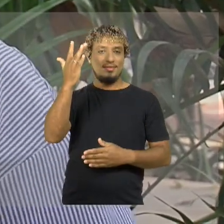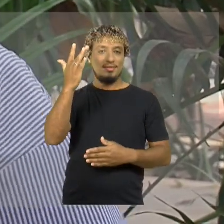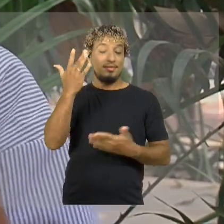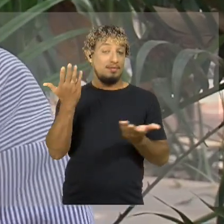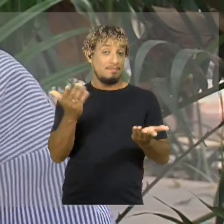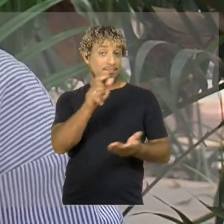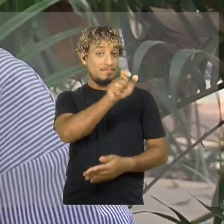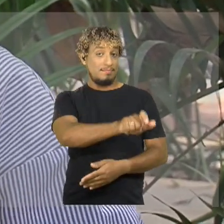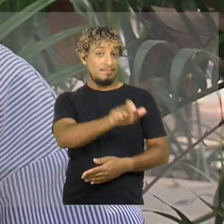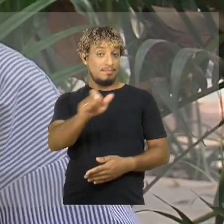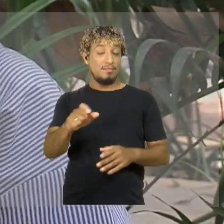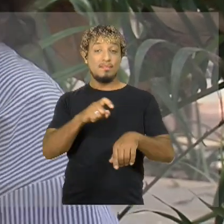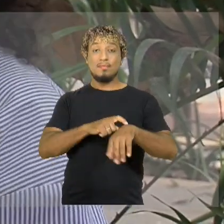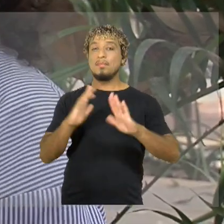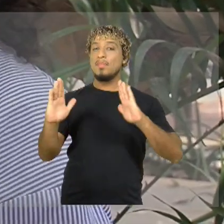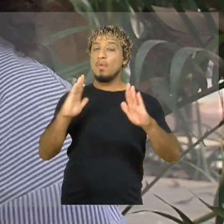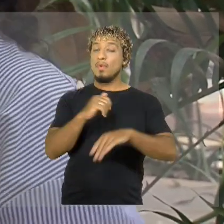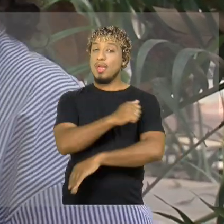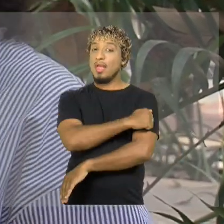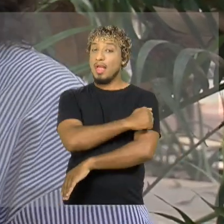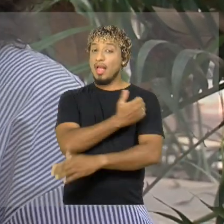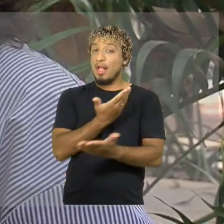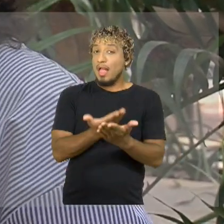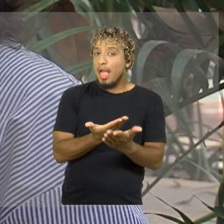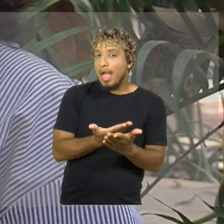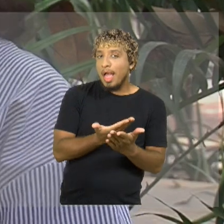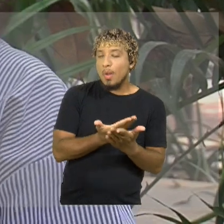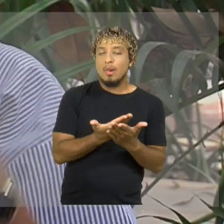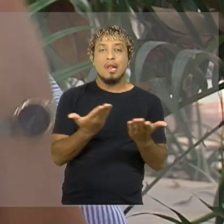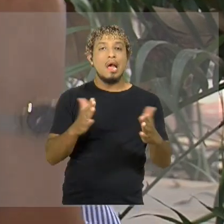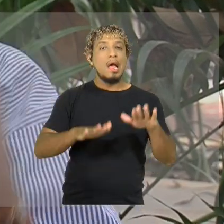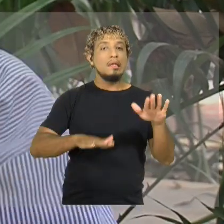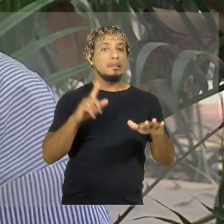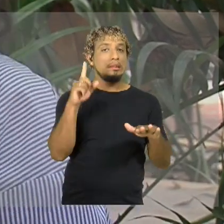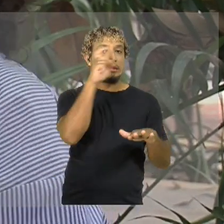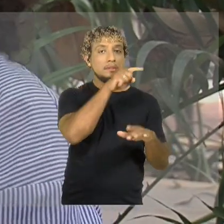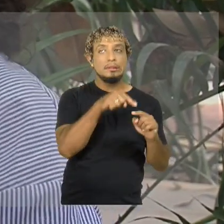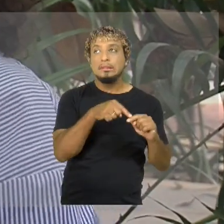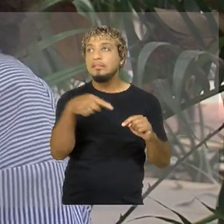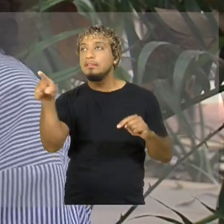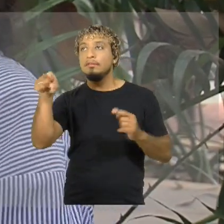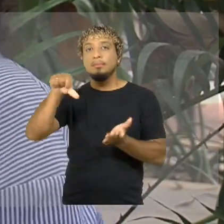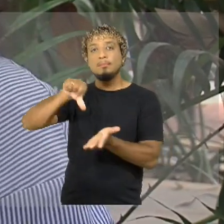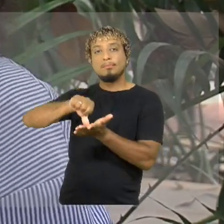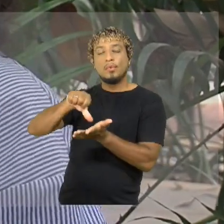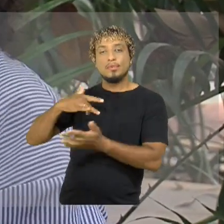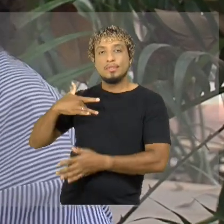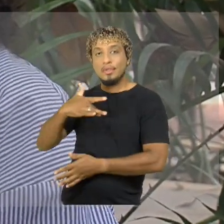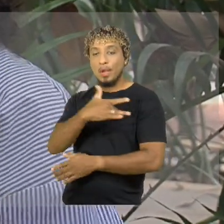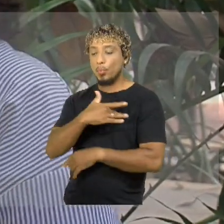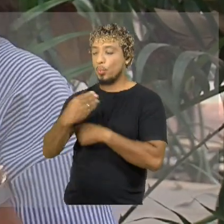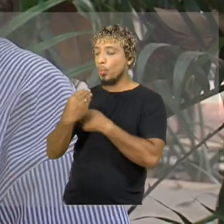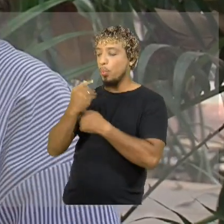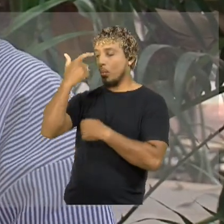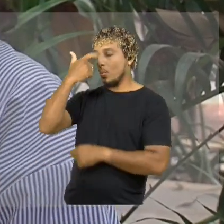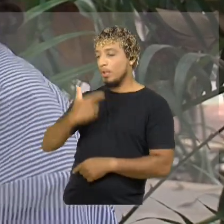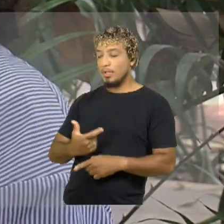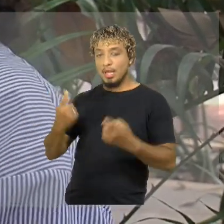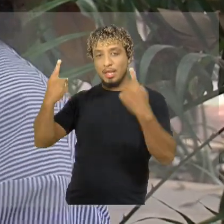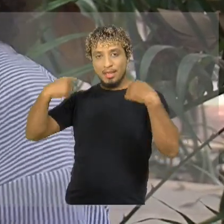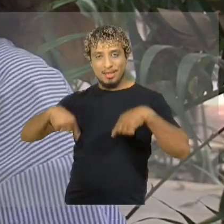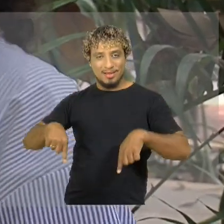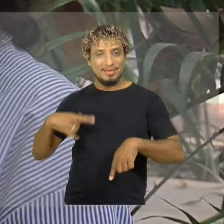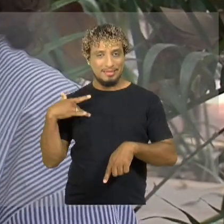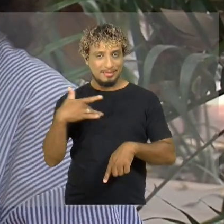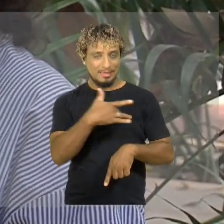Então, para eles que estão em momento de aula e muitas das vezes não têm tempo de ir num posto de saúde, de cuidar da sua saúde, essas